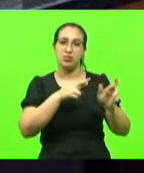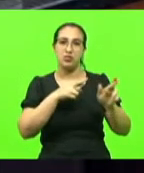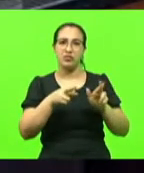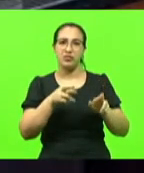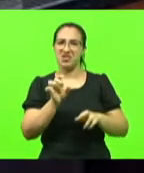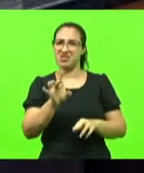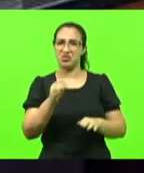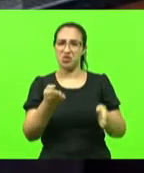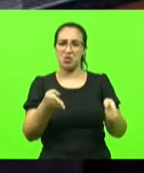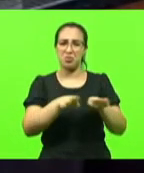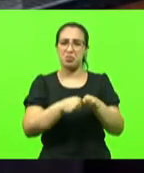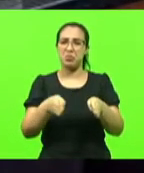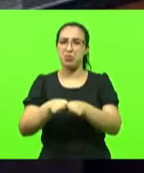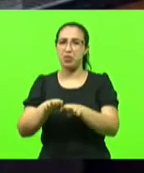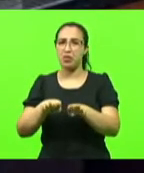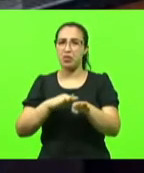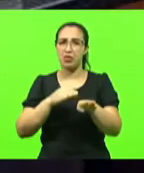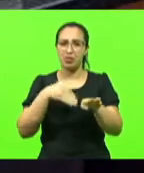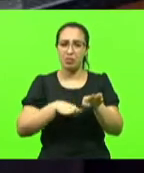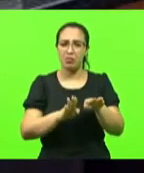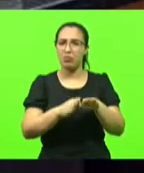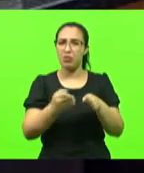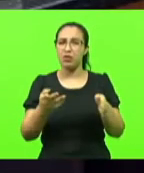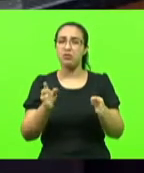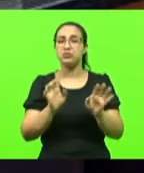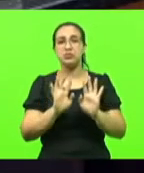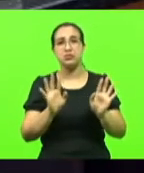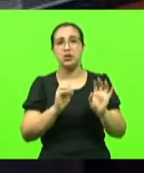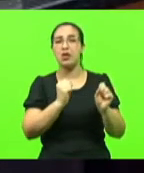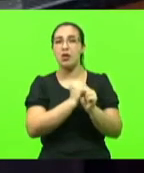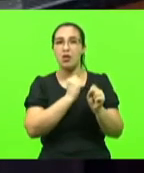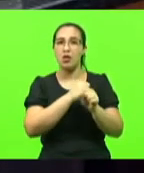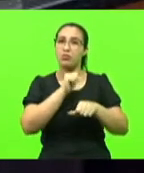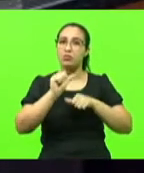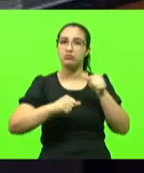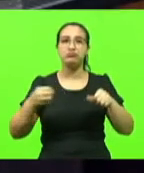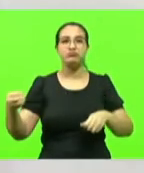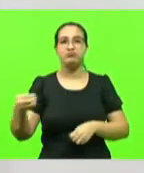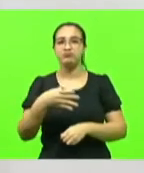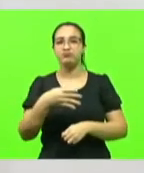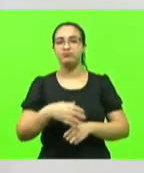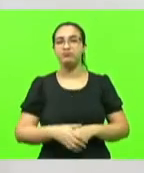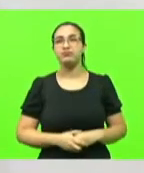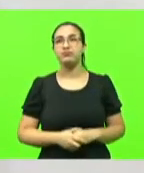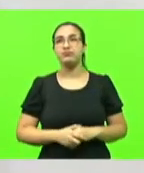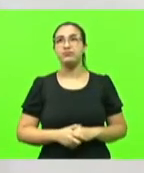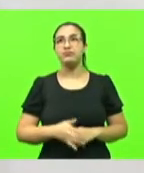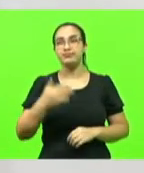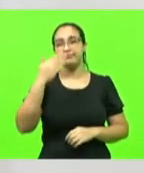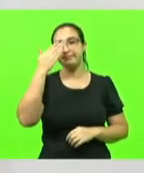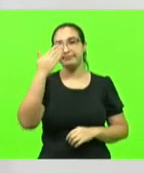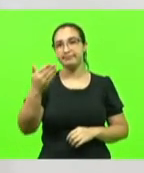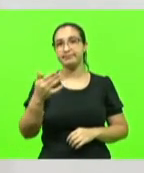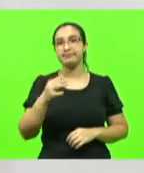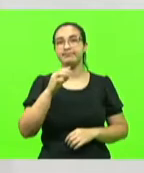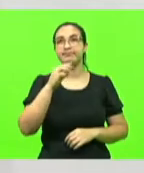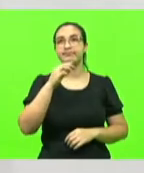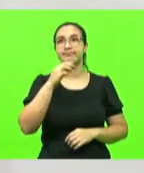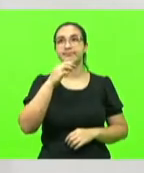-buracos, mas sim com uma revitalização. Mais dois minutos, deputado Alco. Obrigado, deputado Gerri, deputado Maurício.